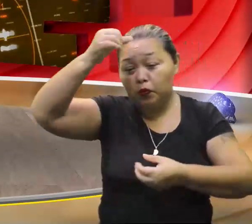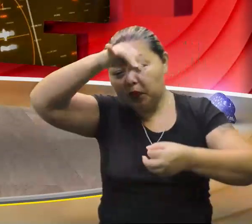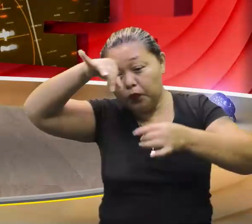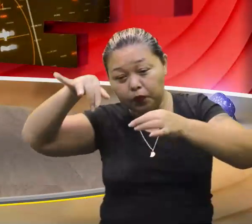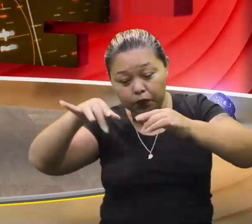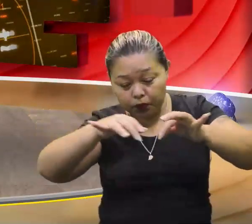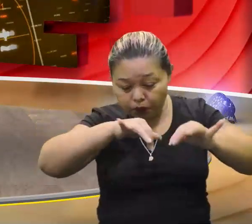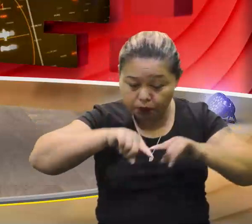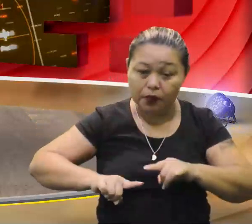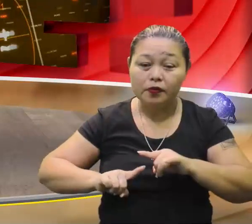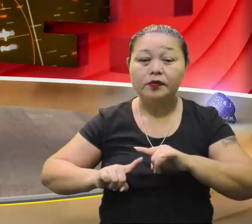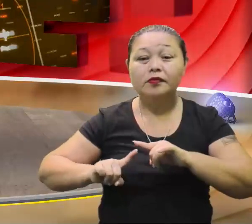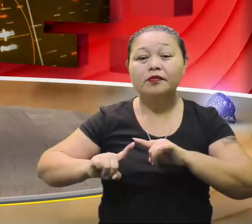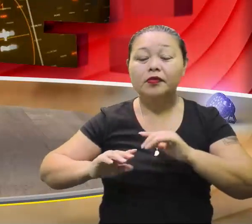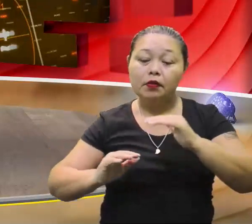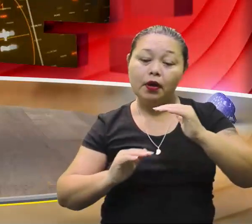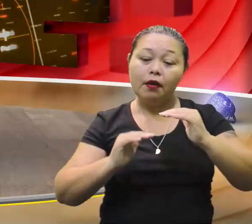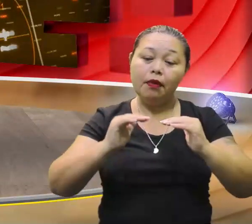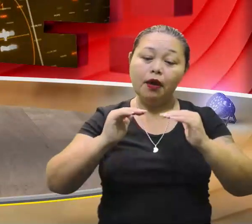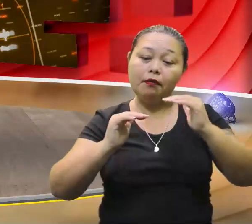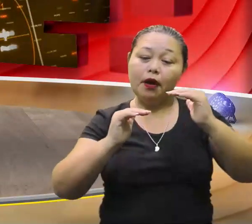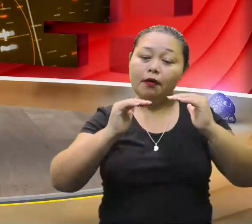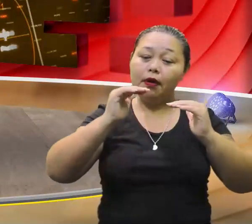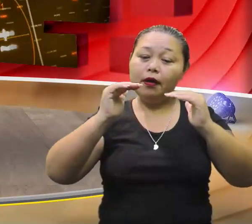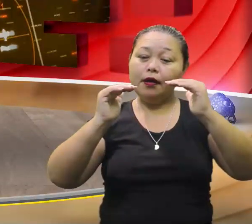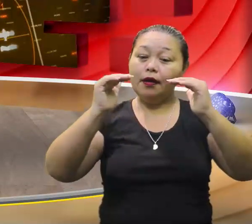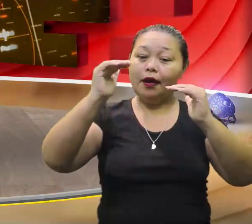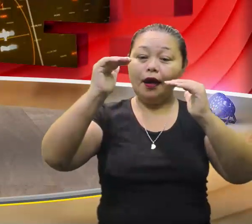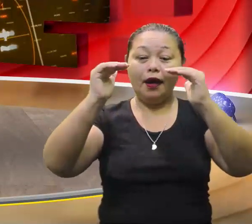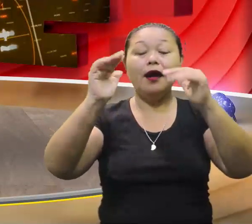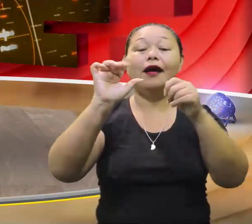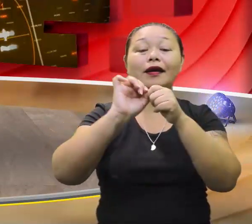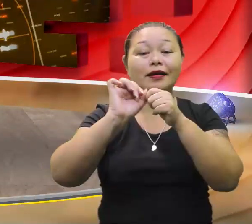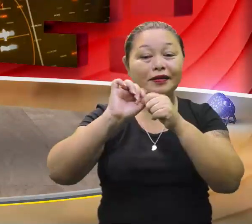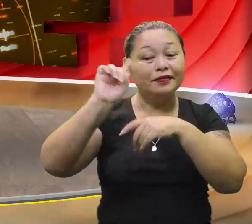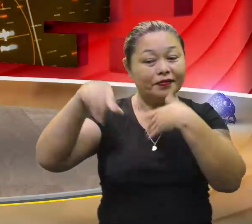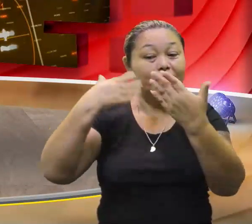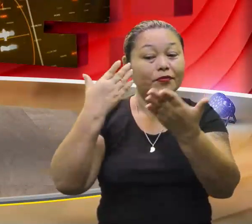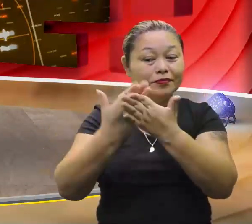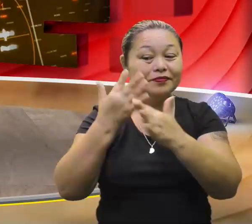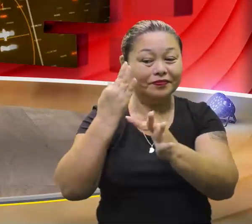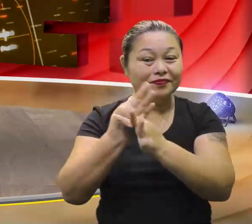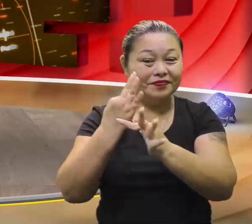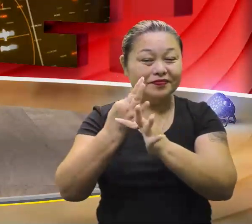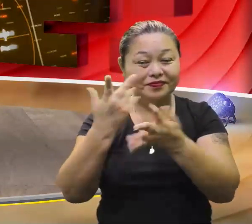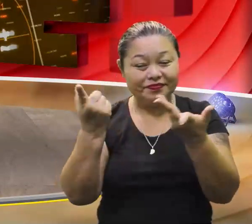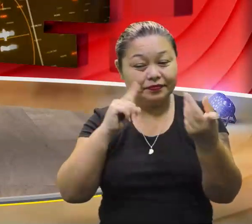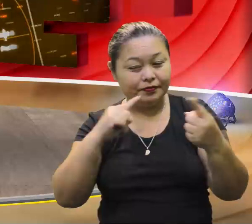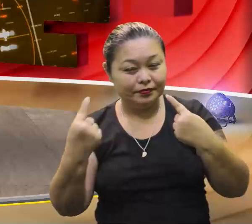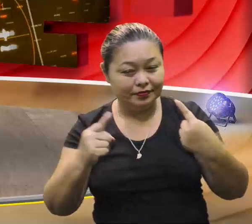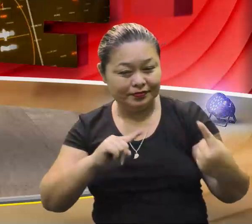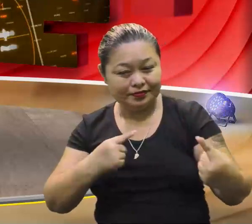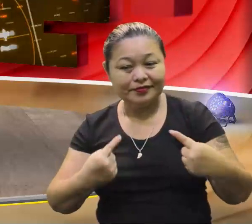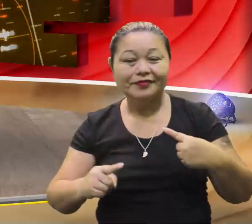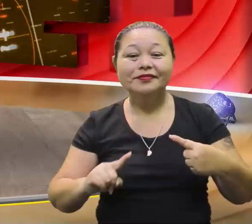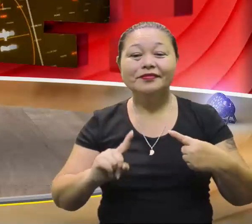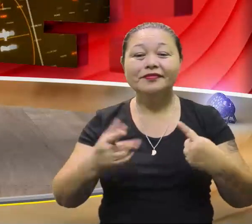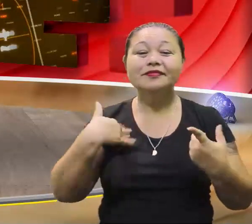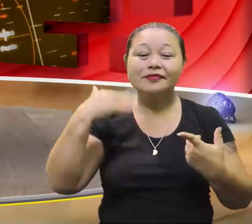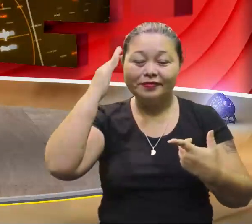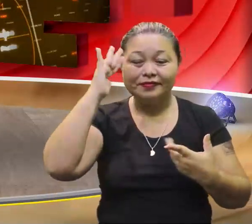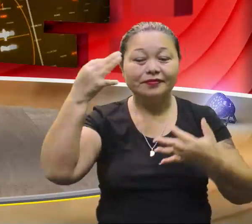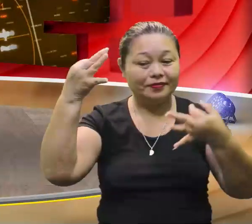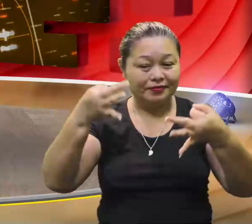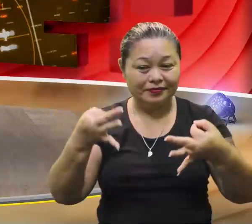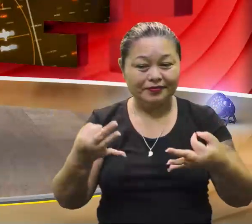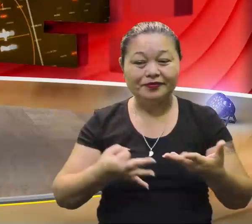derramada nele e depois ia equilibrando. Atenção, tá? Depois você vai estudar física, você vai ver esse negocinho direitinho e vai entender